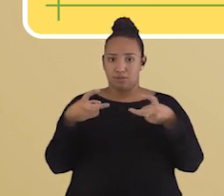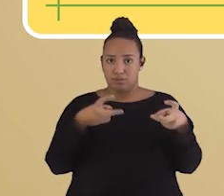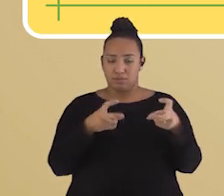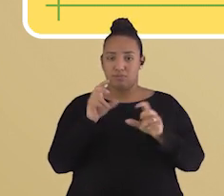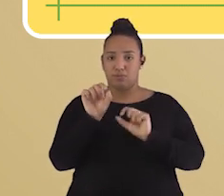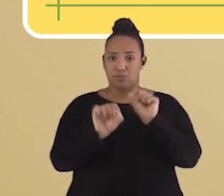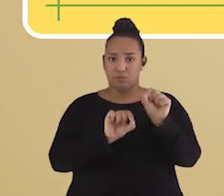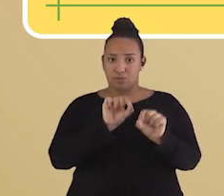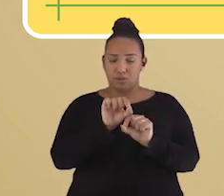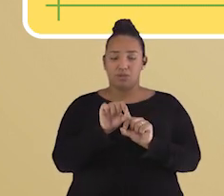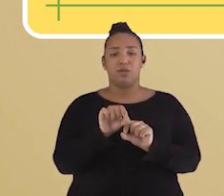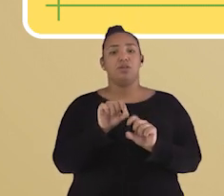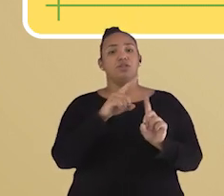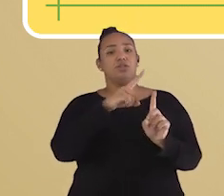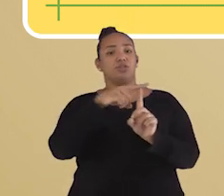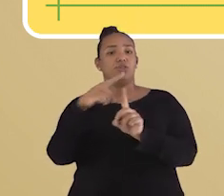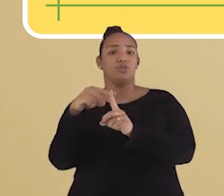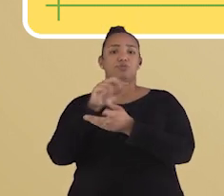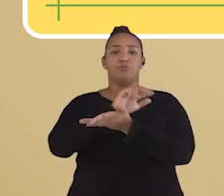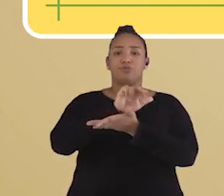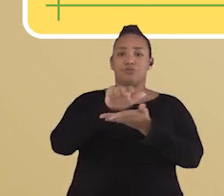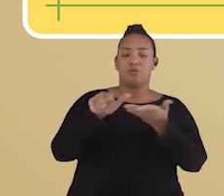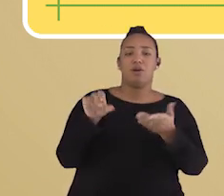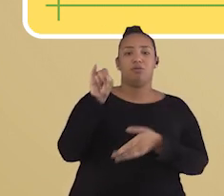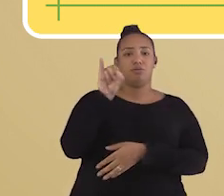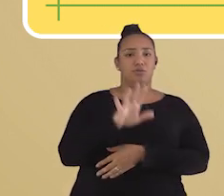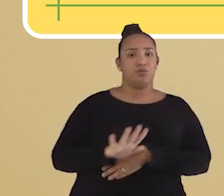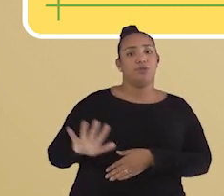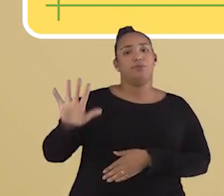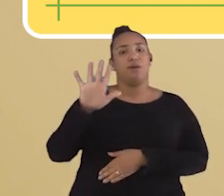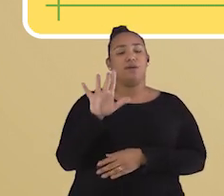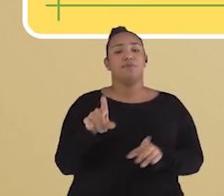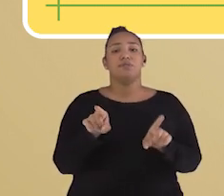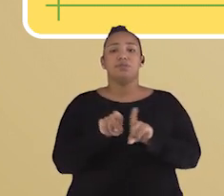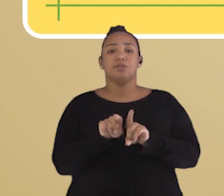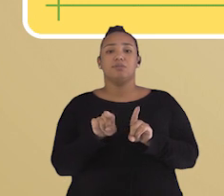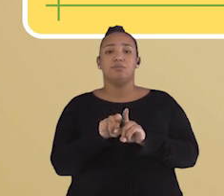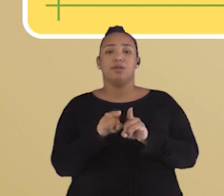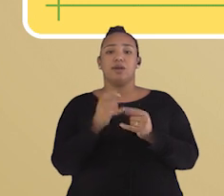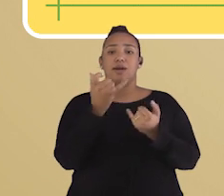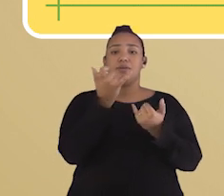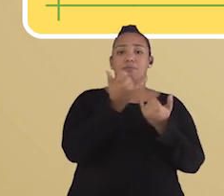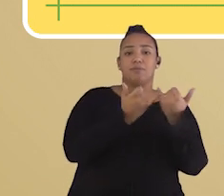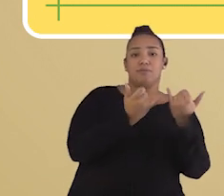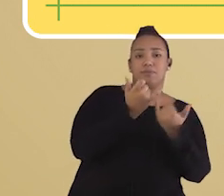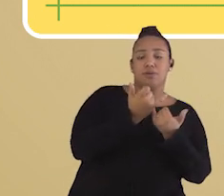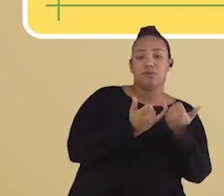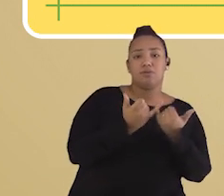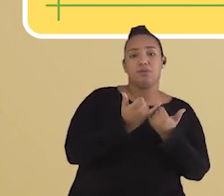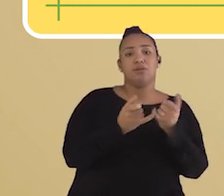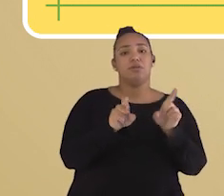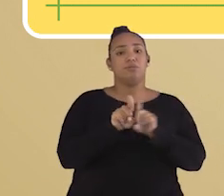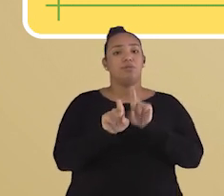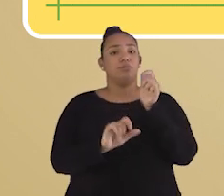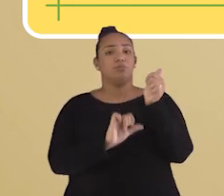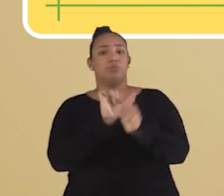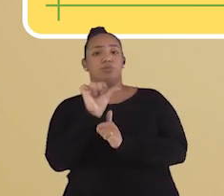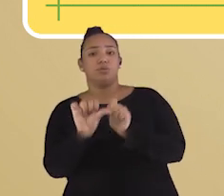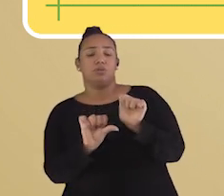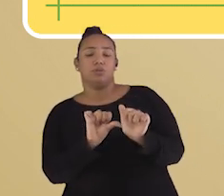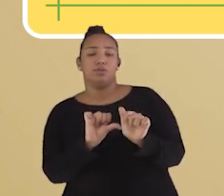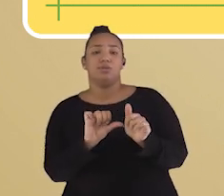da percepção de diferentes tipos de paisagem as suas similaridades e modificações,